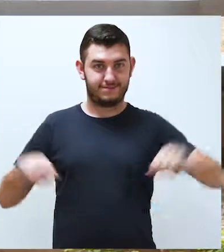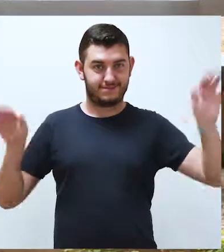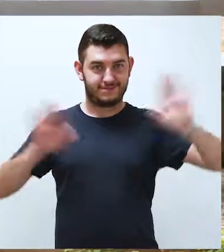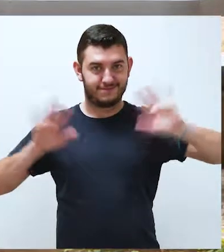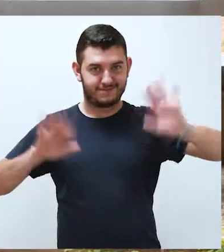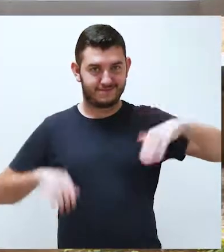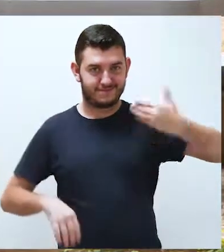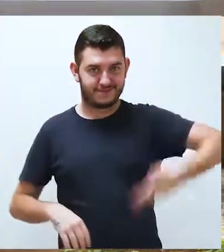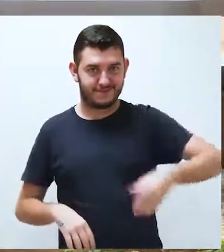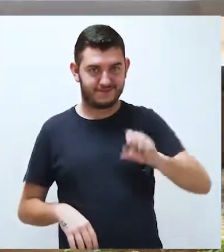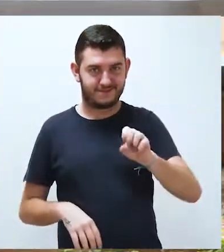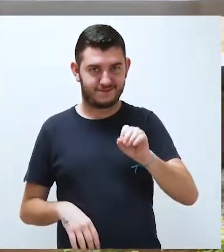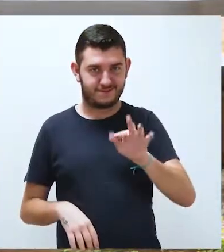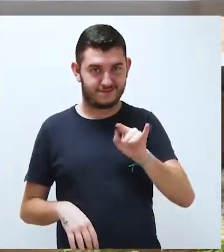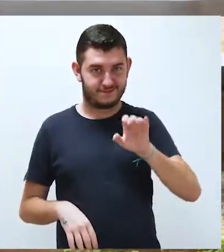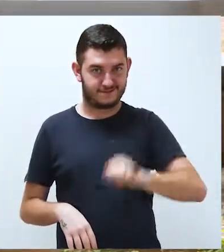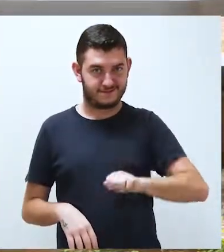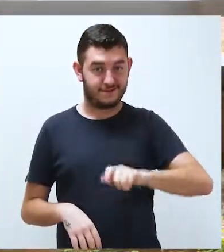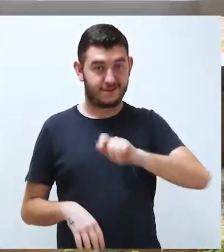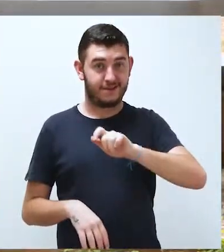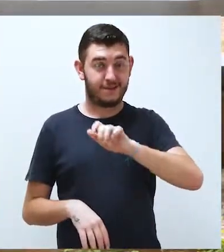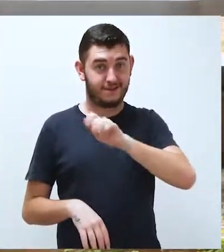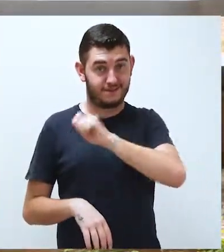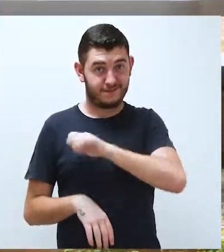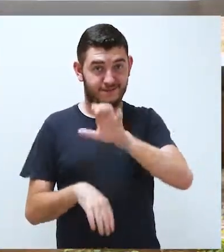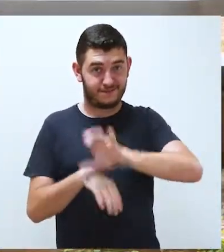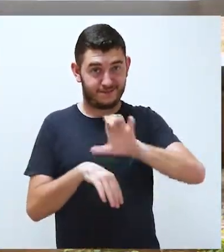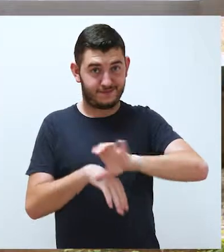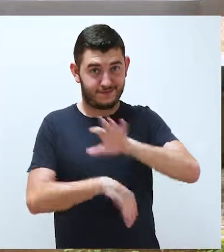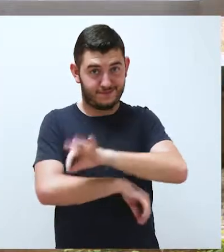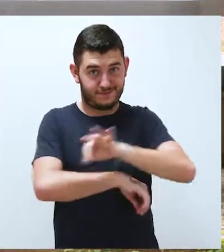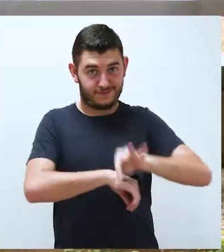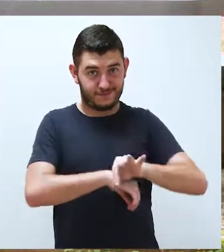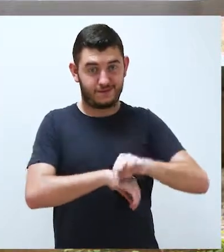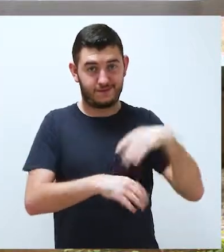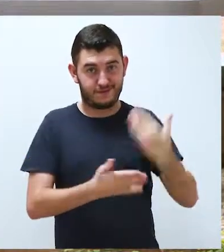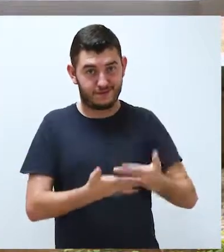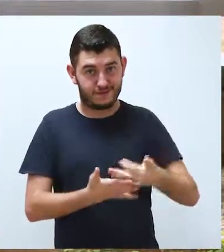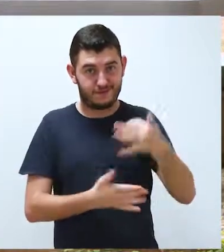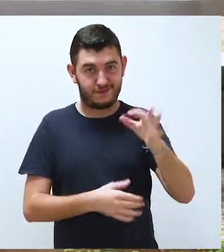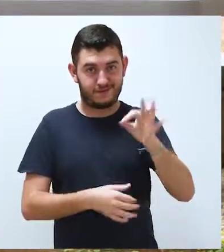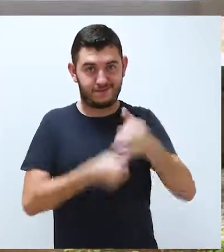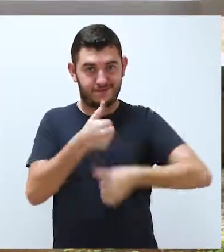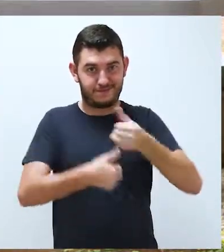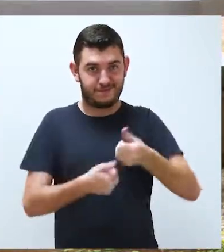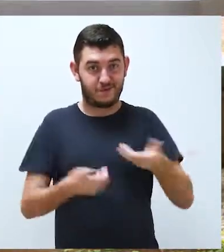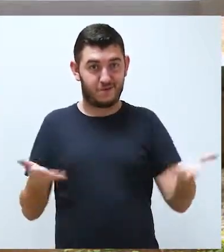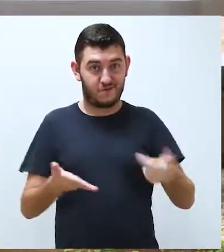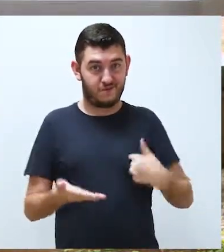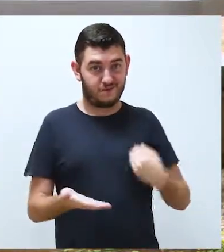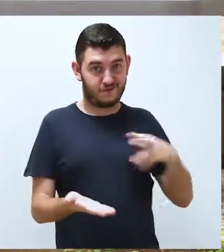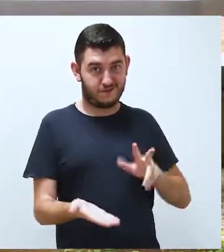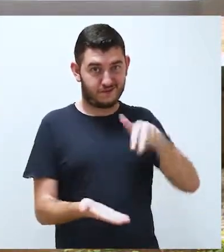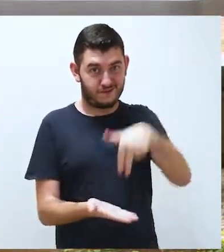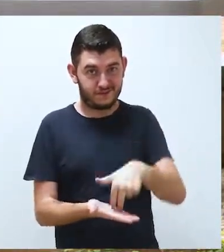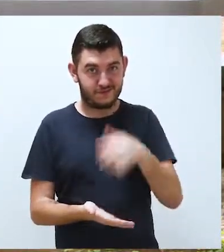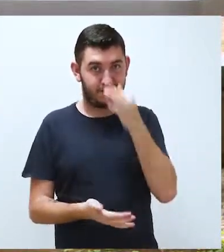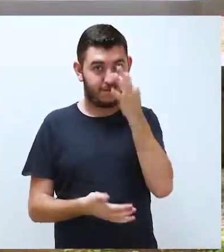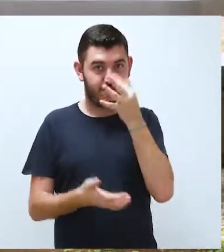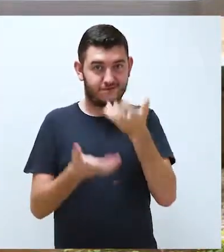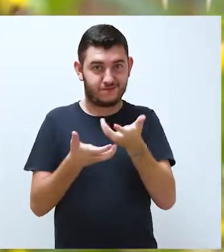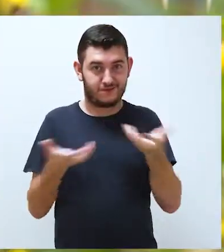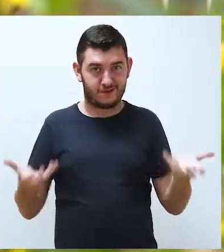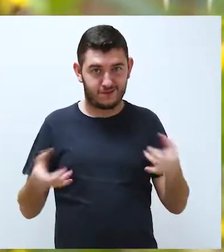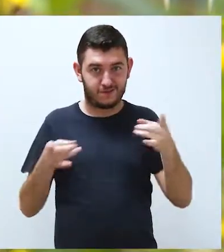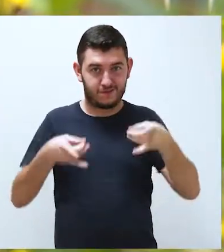Olá pessoal, sou a Sofia Paiva, aluna do décimo semestre de Arquitetura e Urbanismo, e eu estou hoje aqui no Jardim do Bloco M do Campus